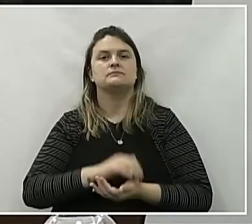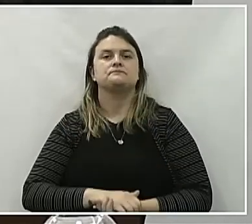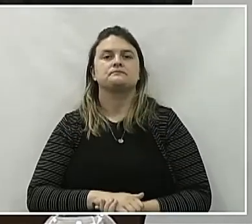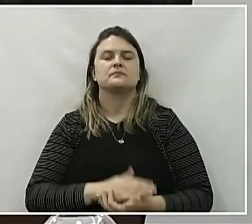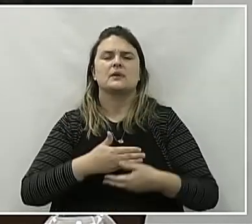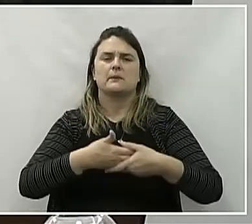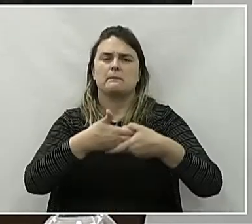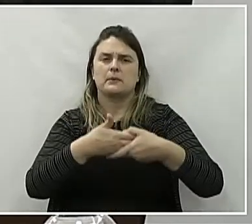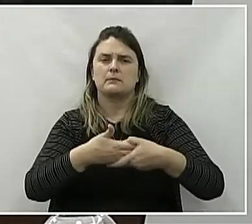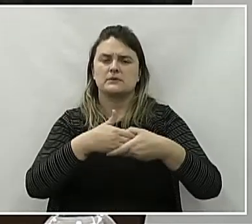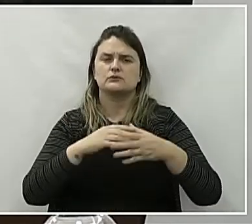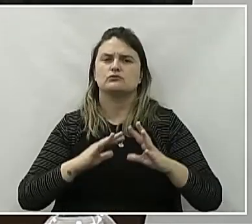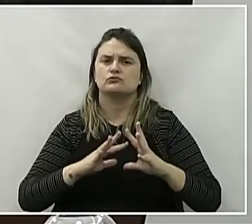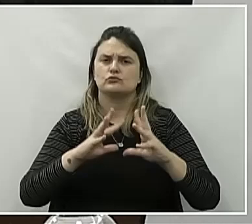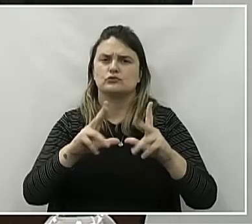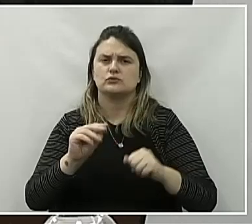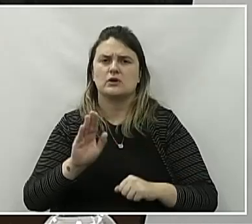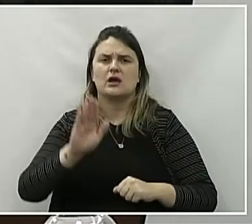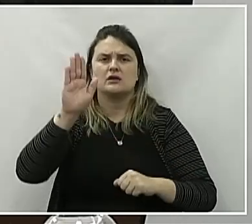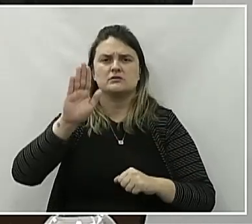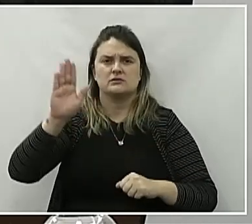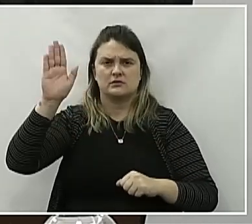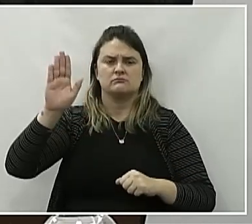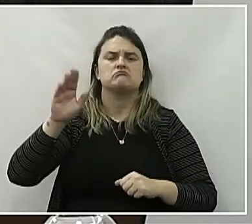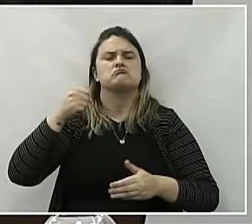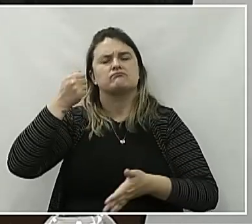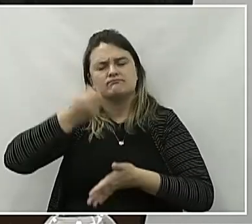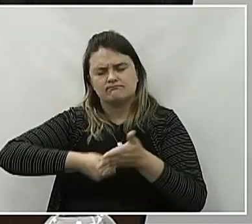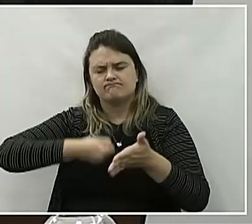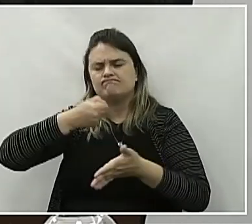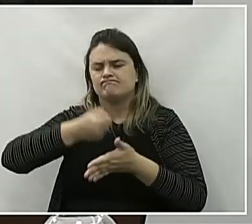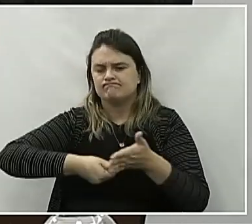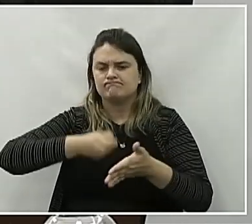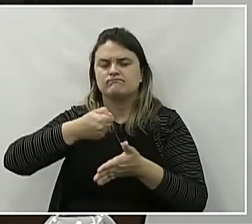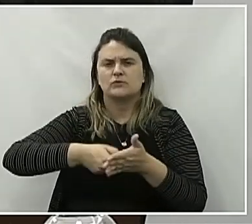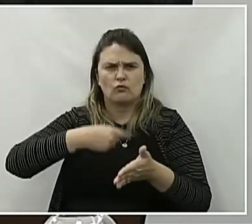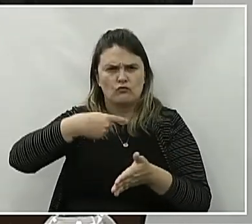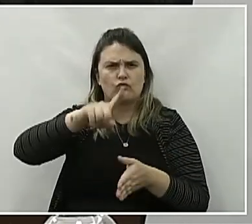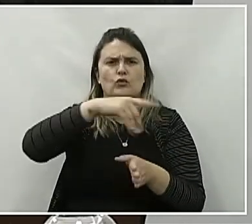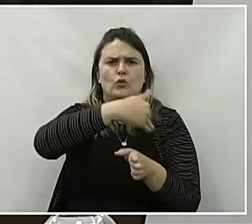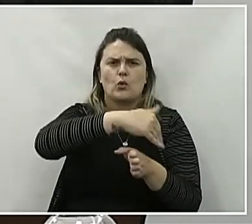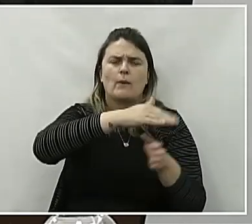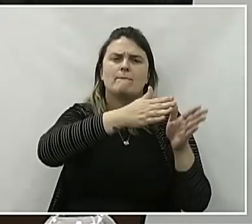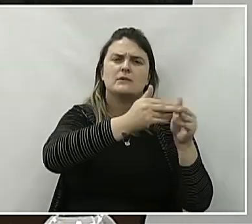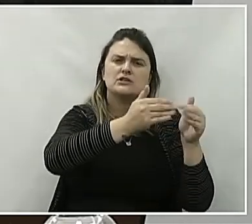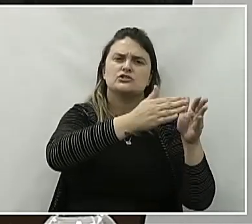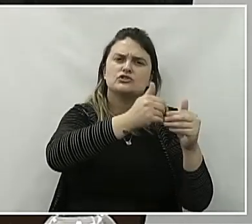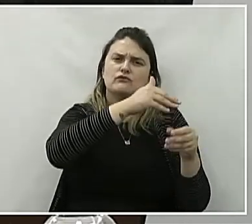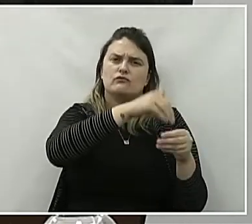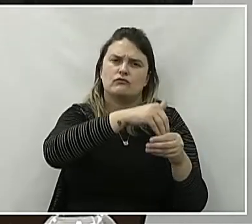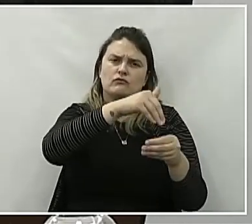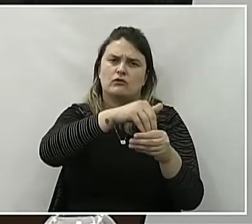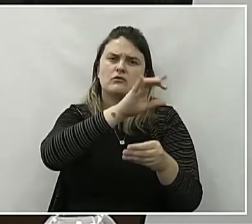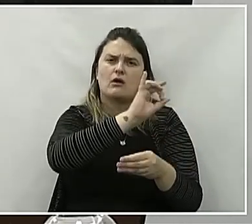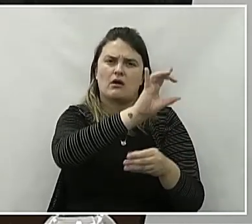Parabenizo todos eles, todo mundo batalhou na rua pedindo voto de casa em casa.